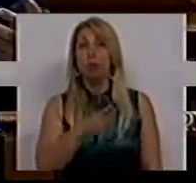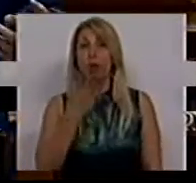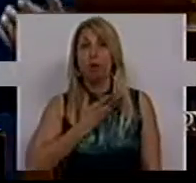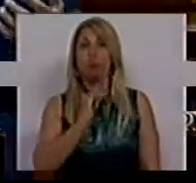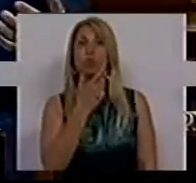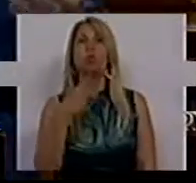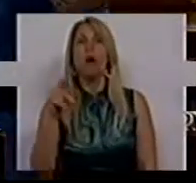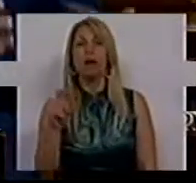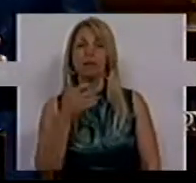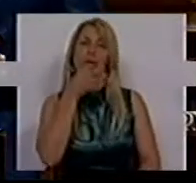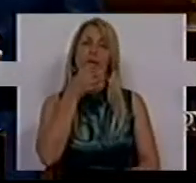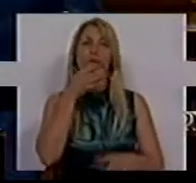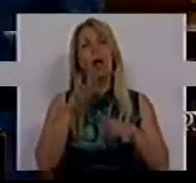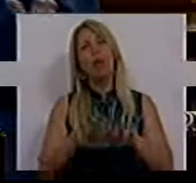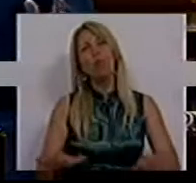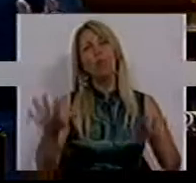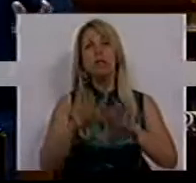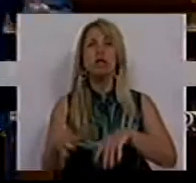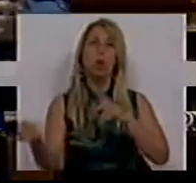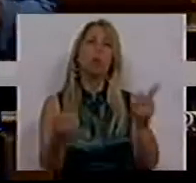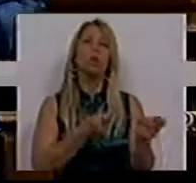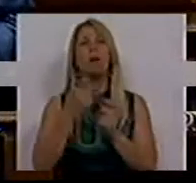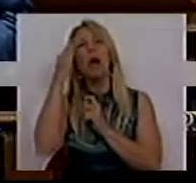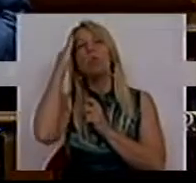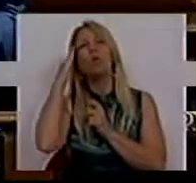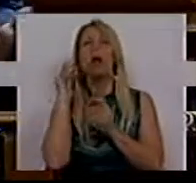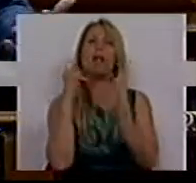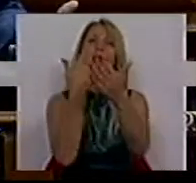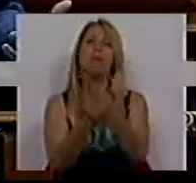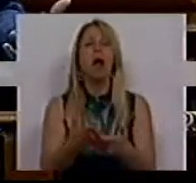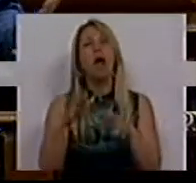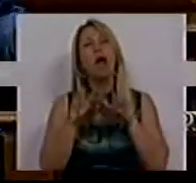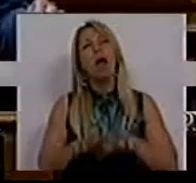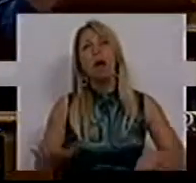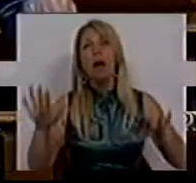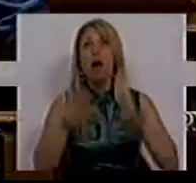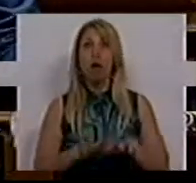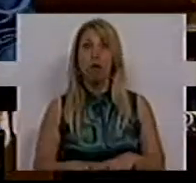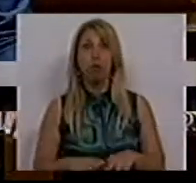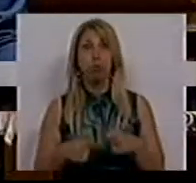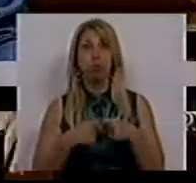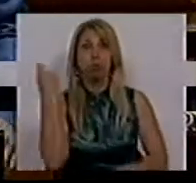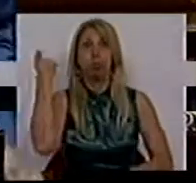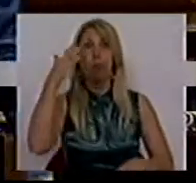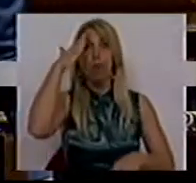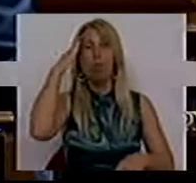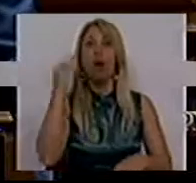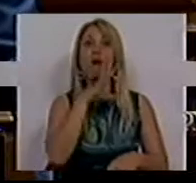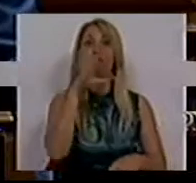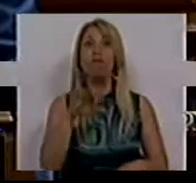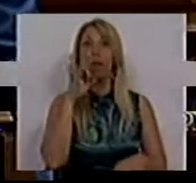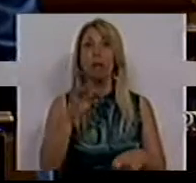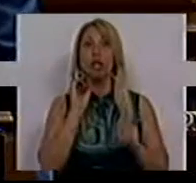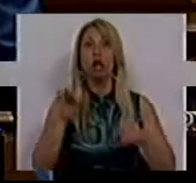debate, e tentando moralizar o debate, não bate certo com a falta de moral da família Espírito Santo. 7.700